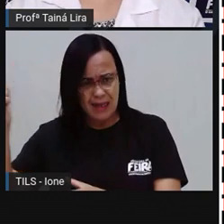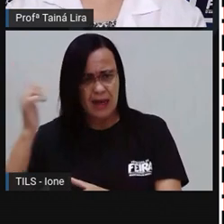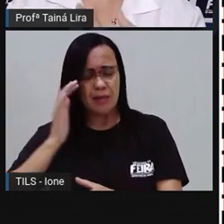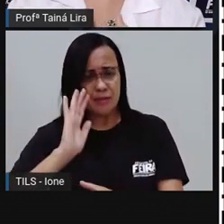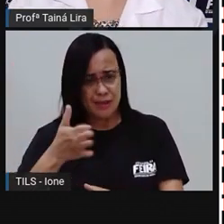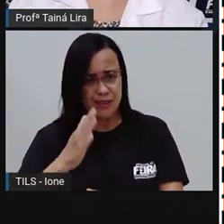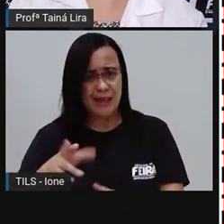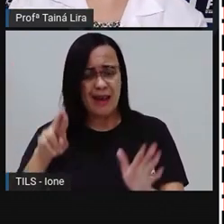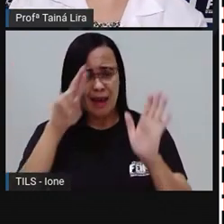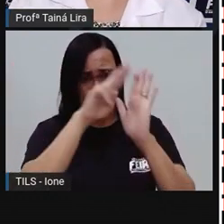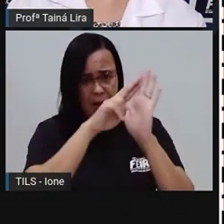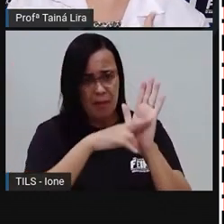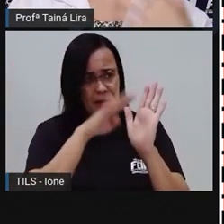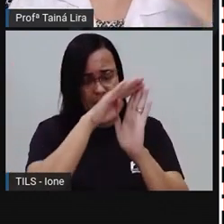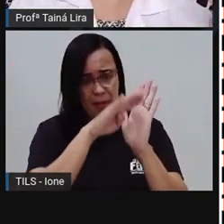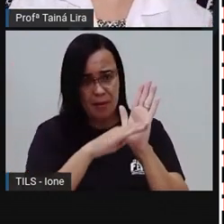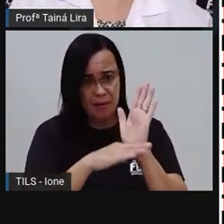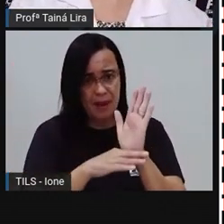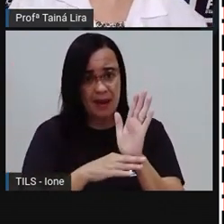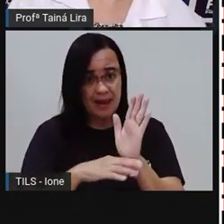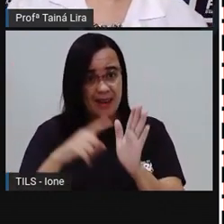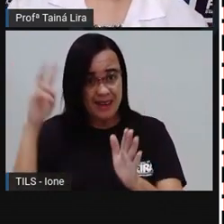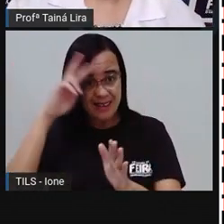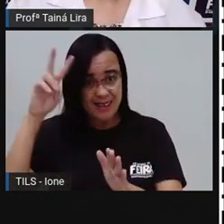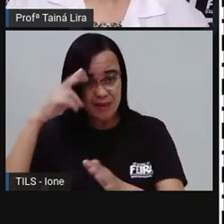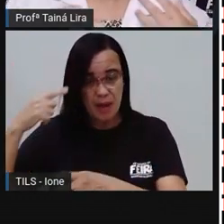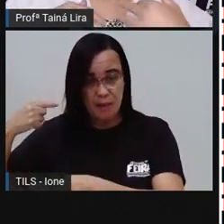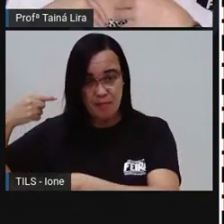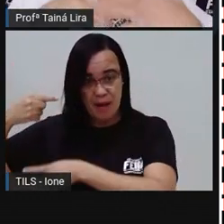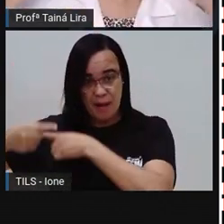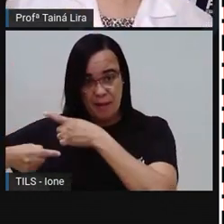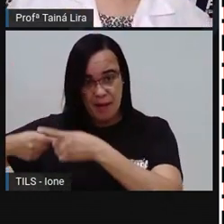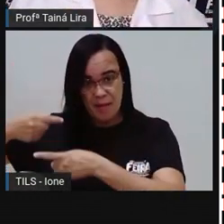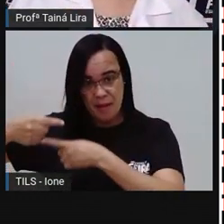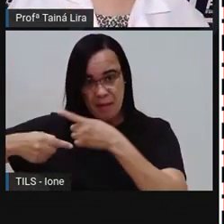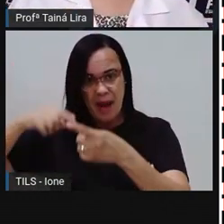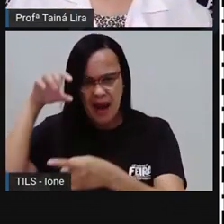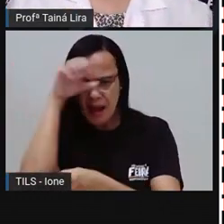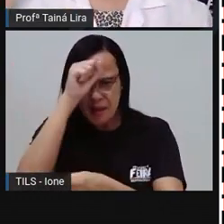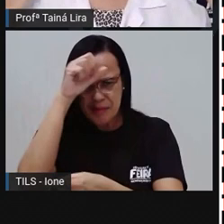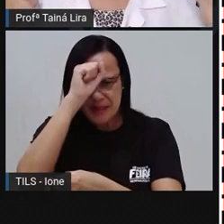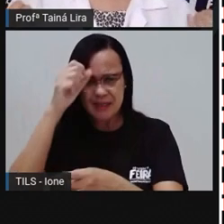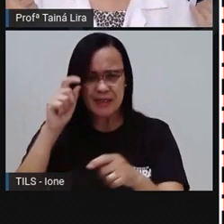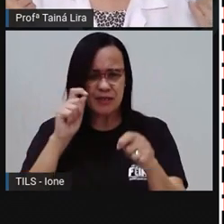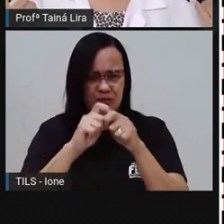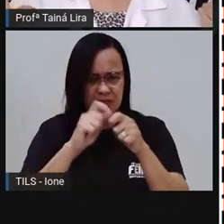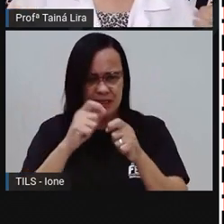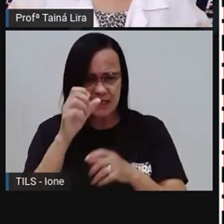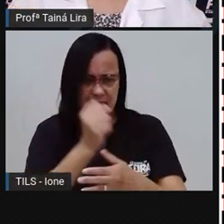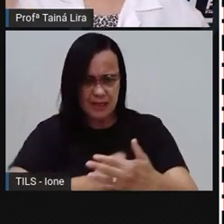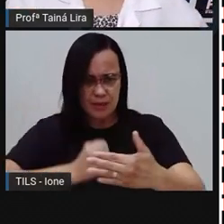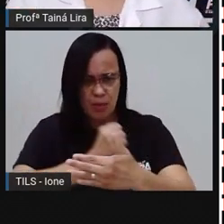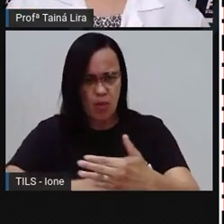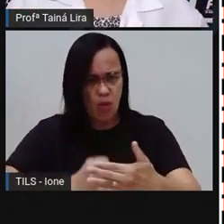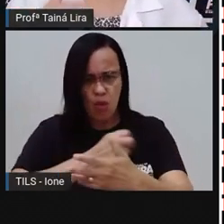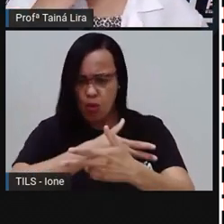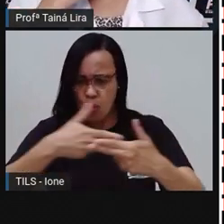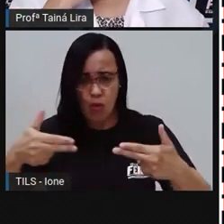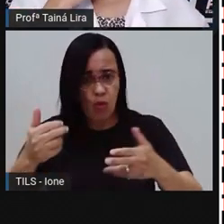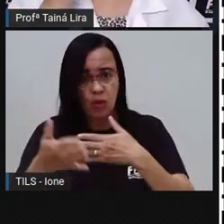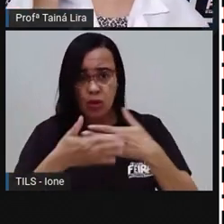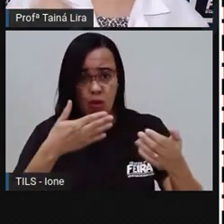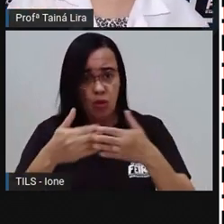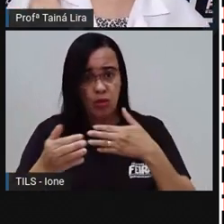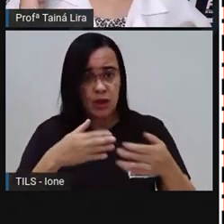Não é? A receita aí que passa de geração em geração O que muitas vezes não é nem que a família criou essa